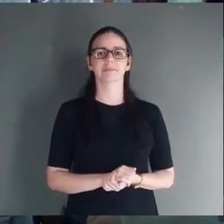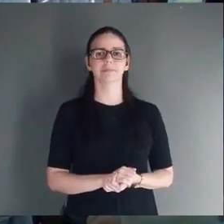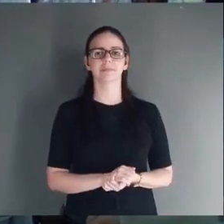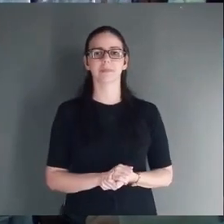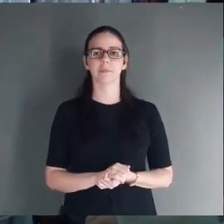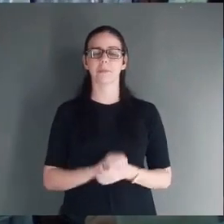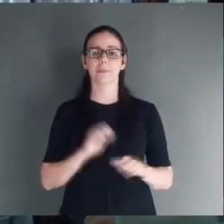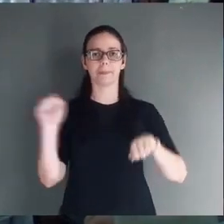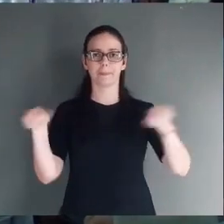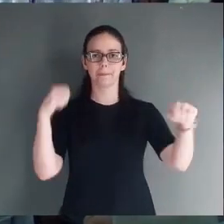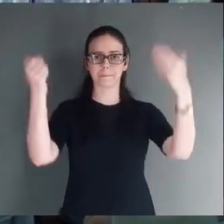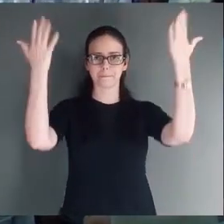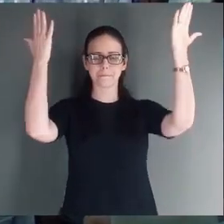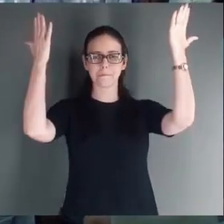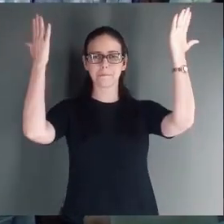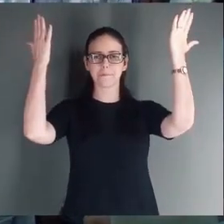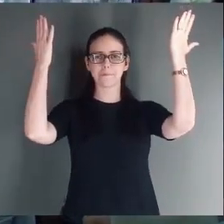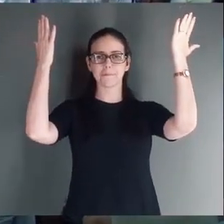Tocou Aleluia.